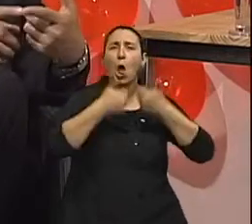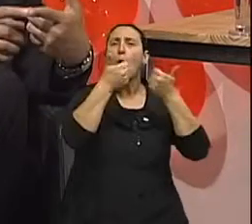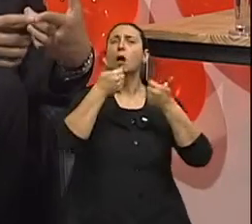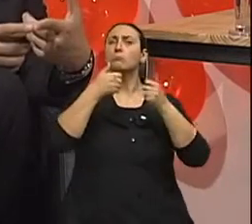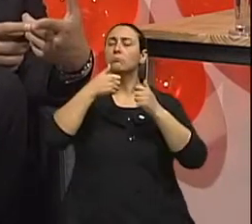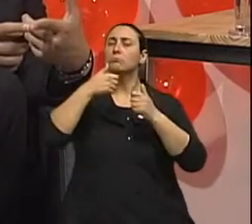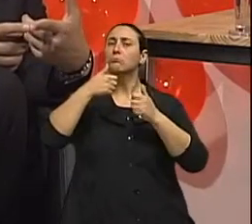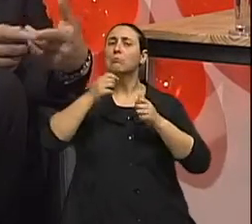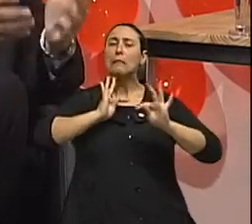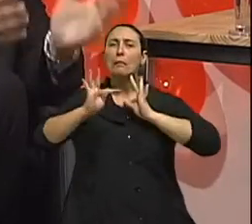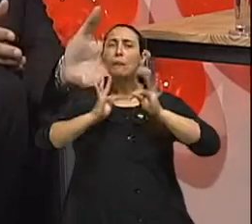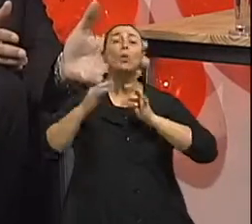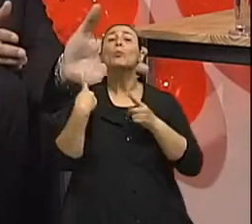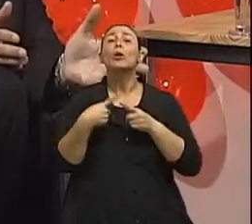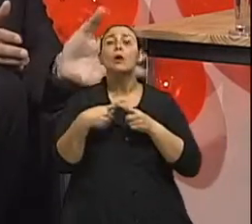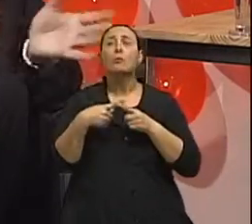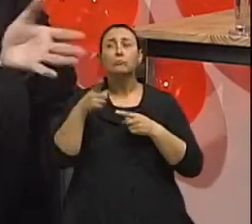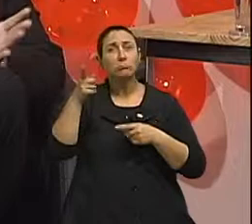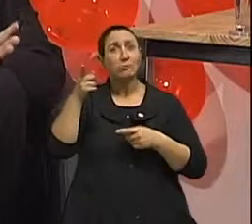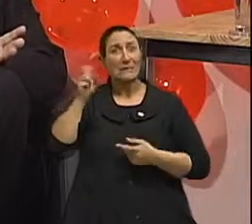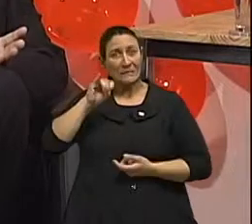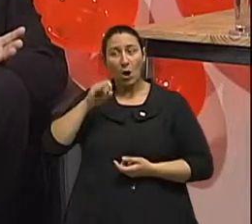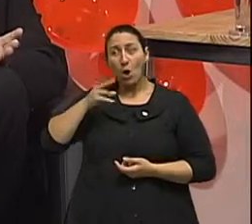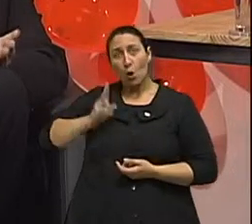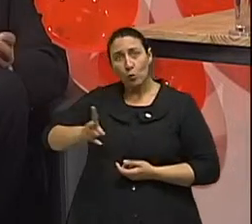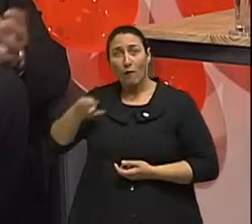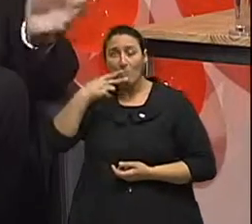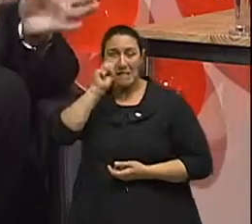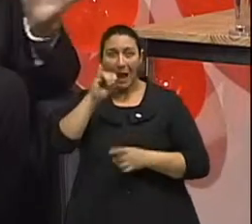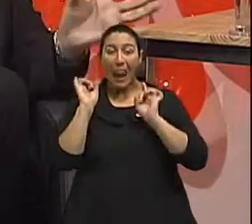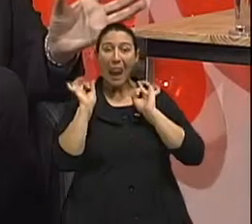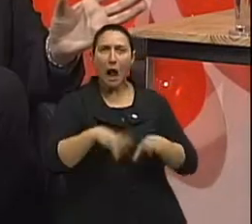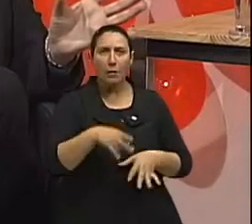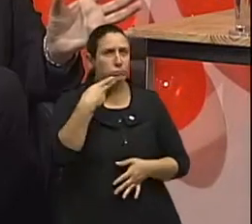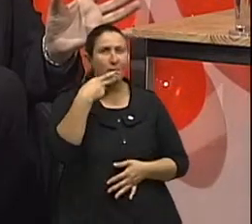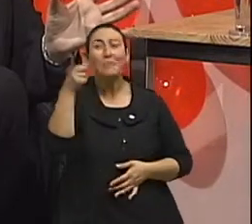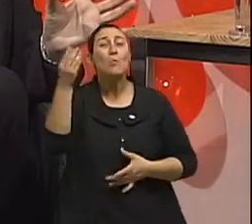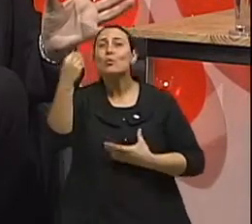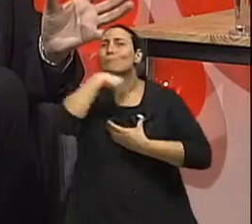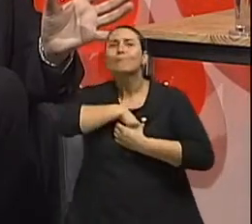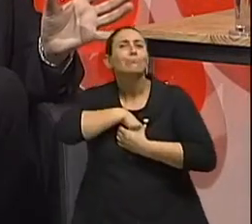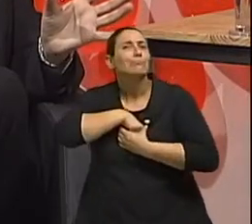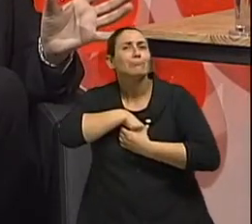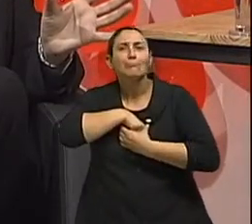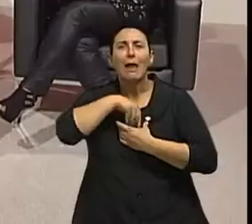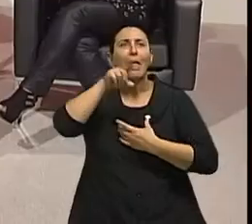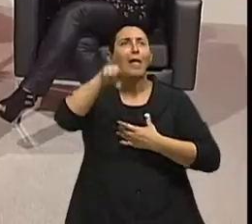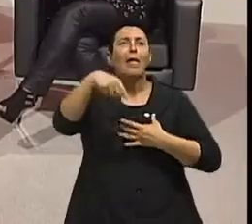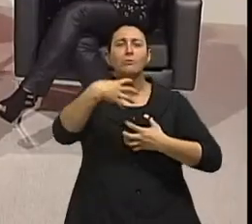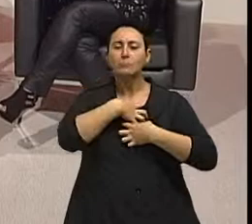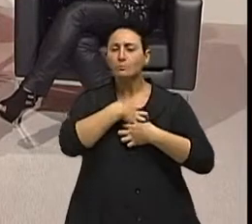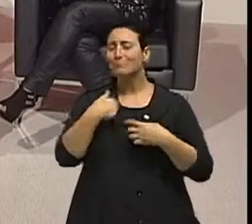com os tratamentos que existem, menor se continuam fumando do que se abandonam o cigarro. Portanto, é tão nítido isso... O risco-benefício está ali